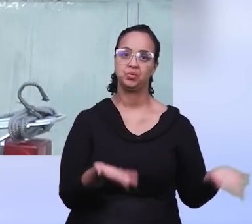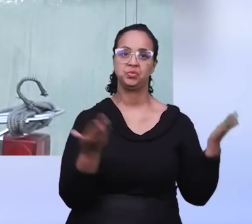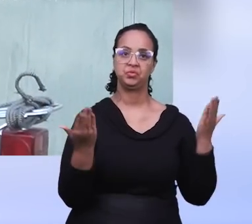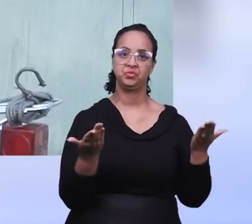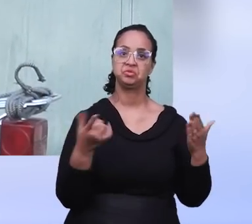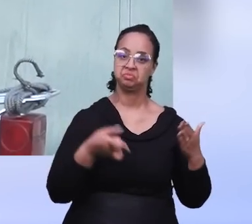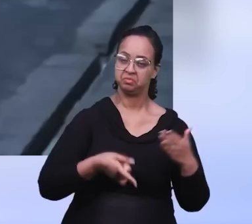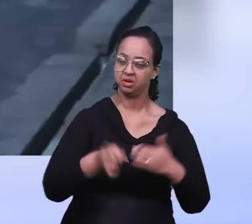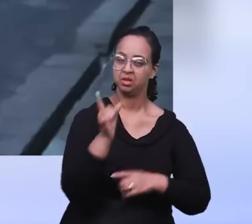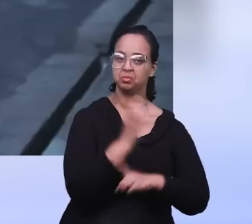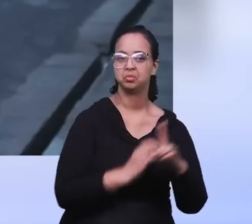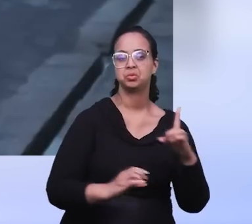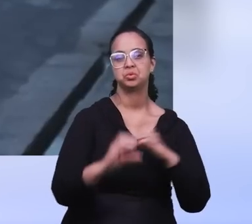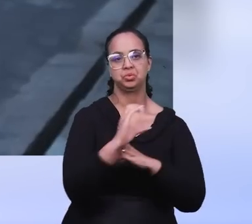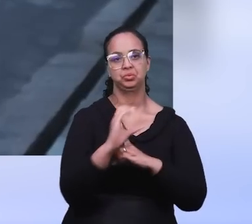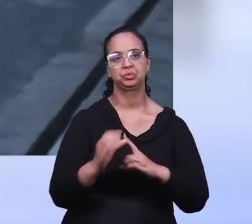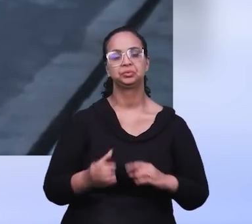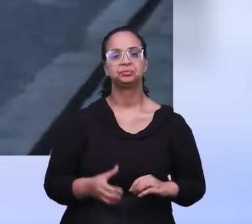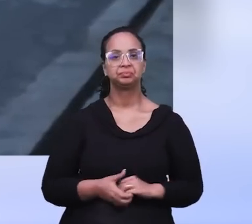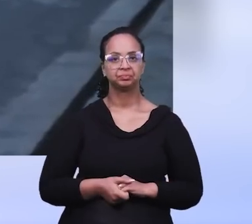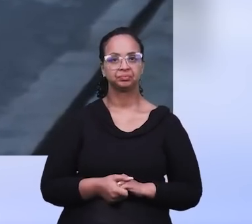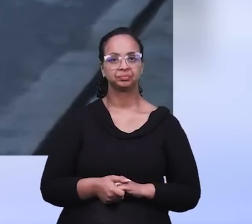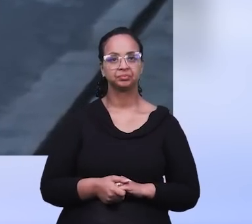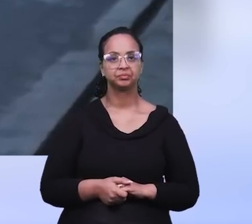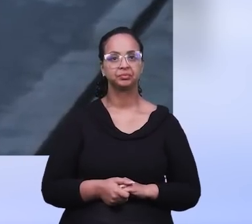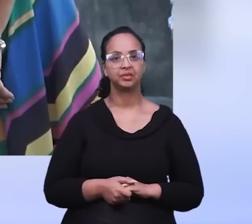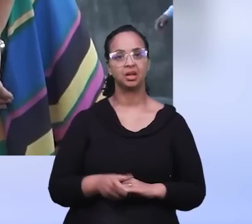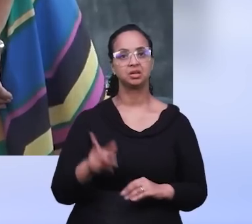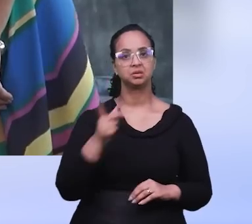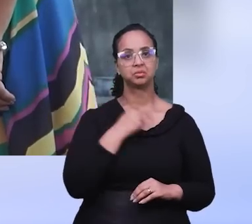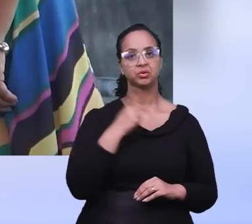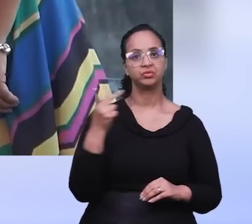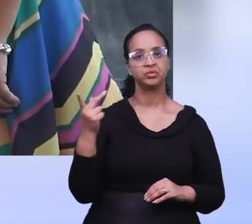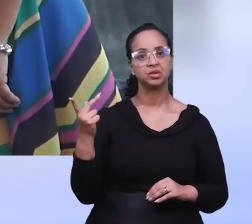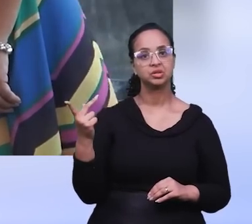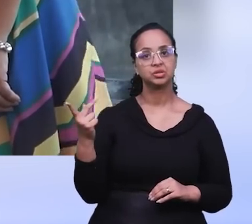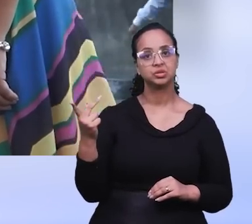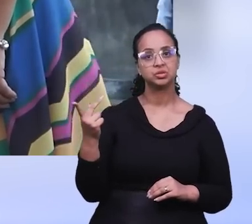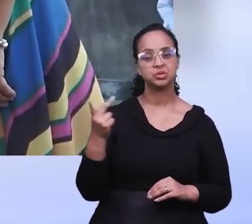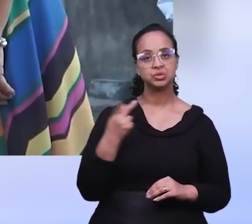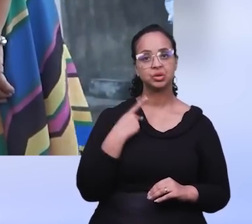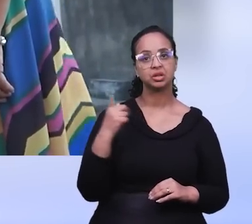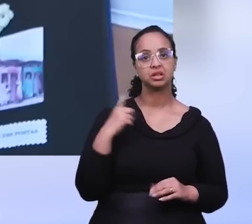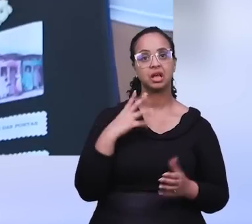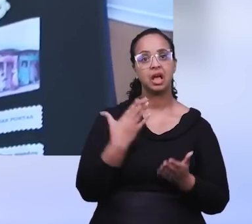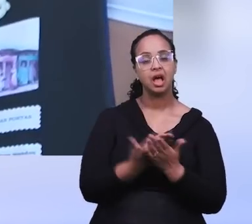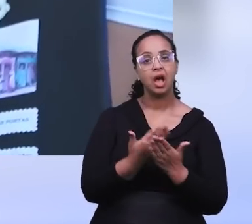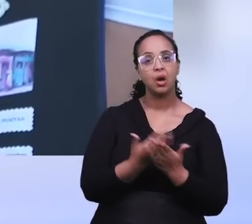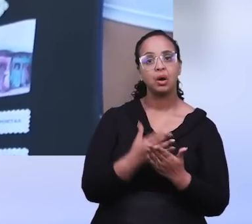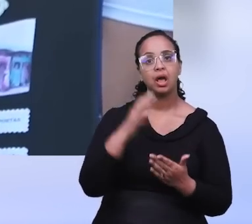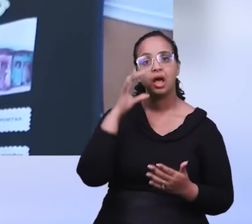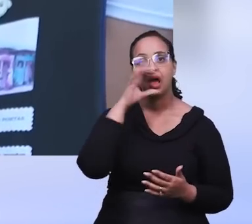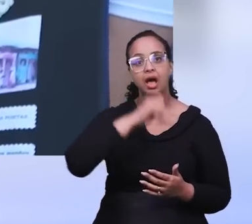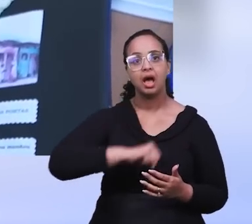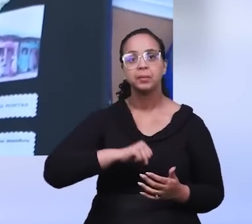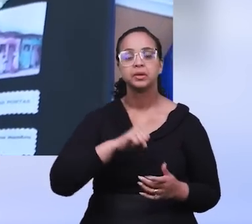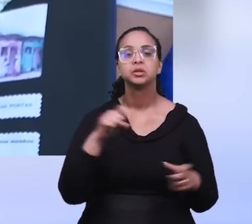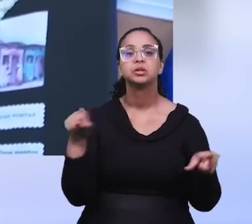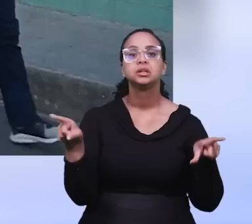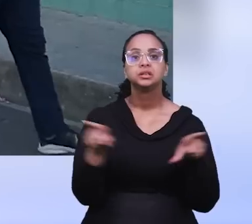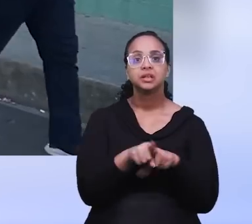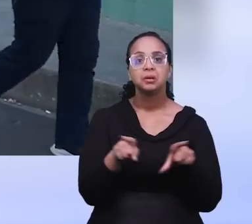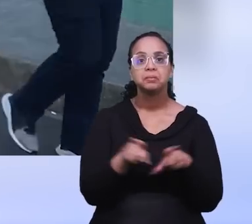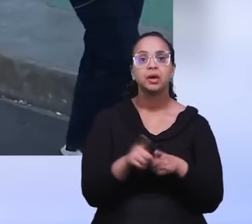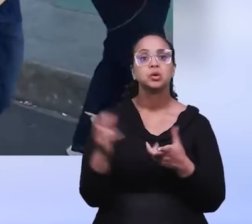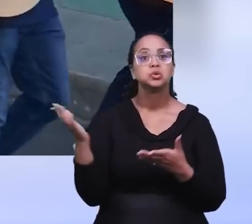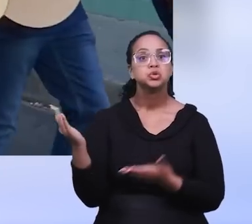convites para participarem dos cultos no templo. As professoras de classes ministraram aulas rápidas às crianças.